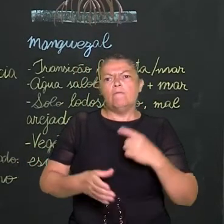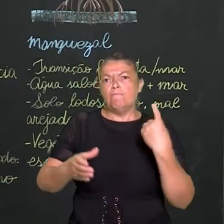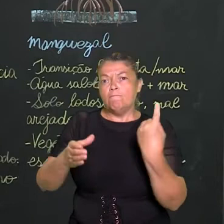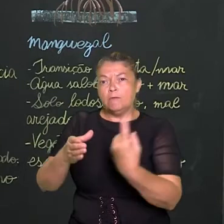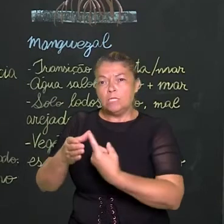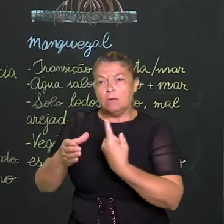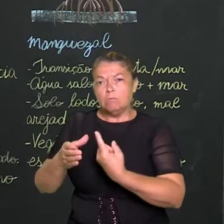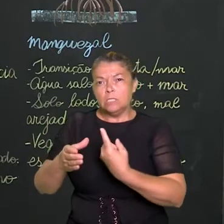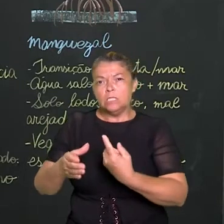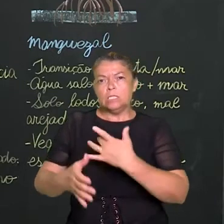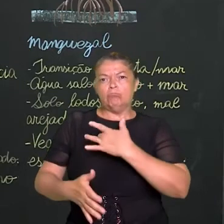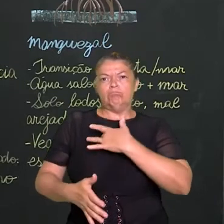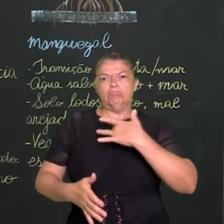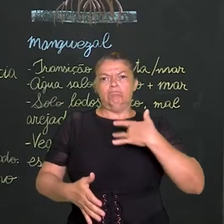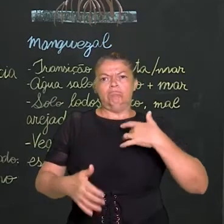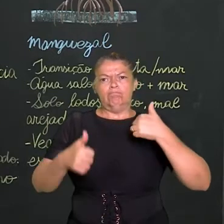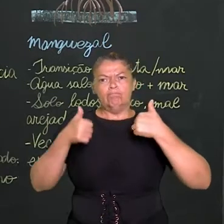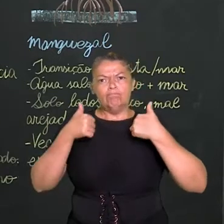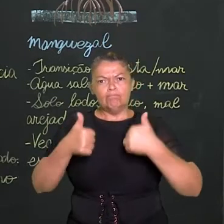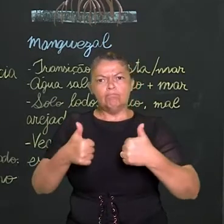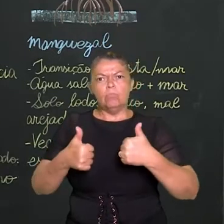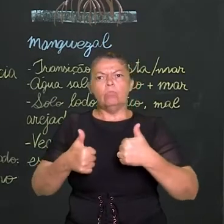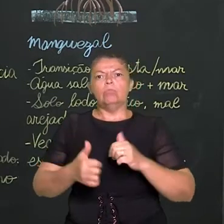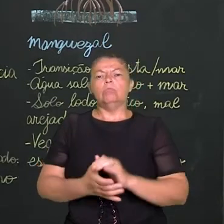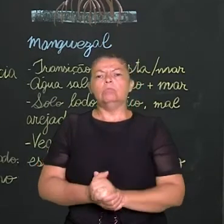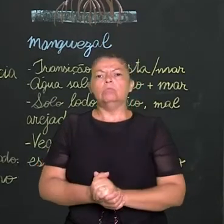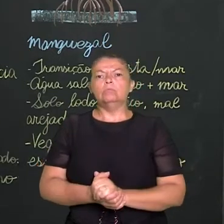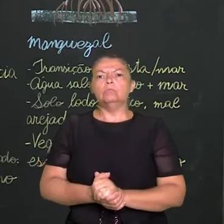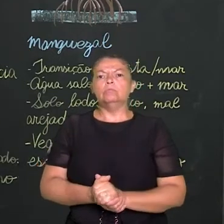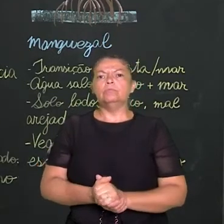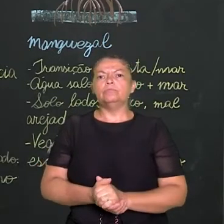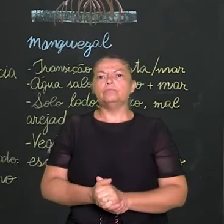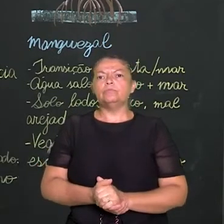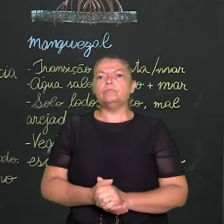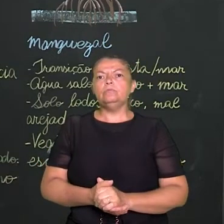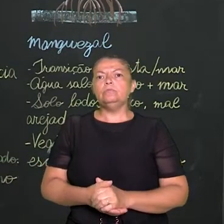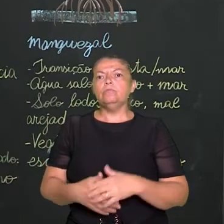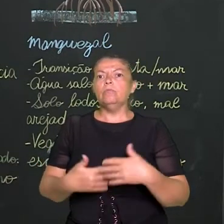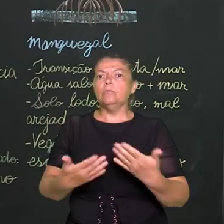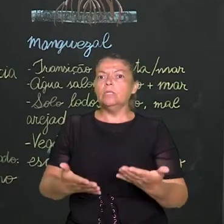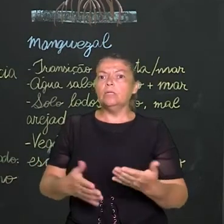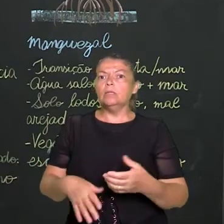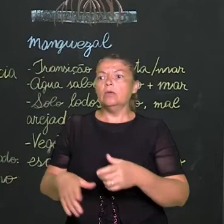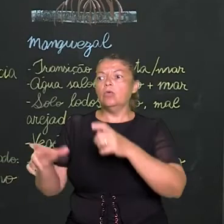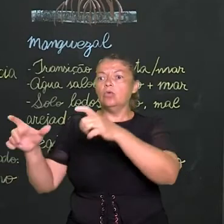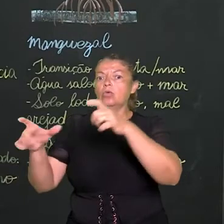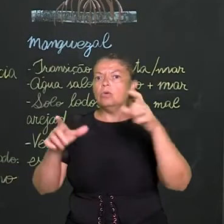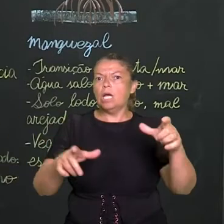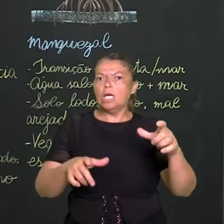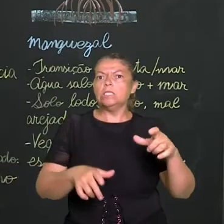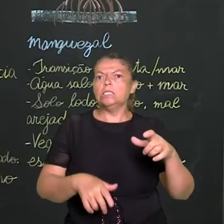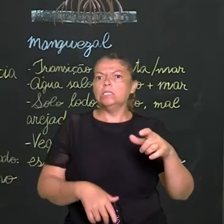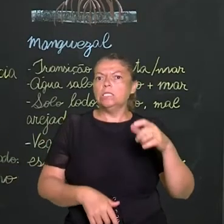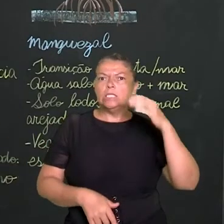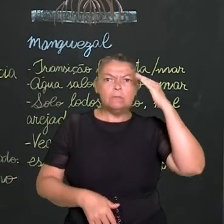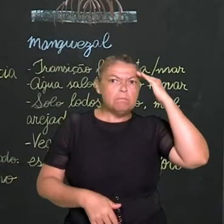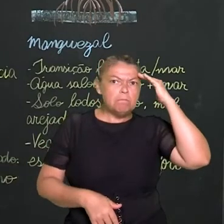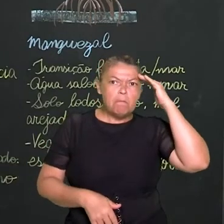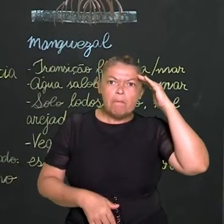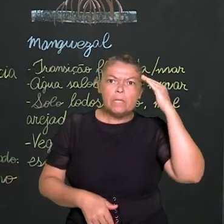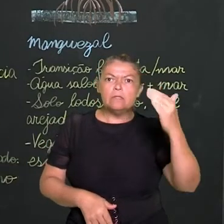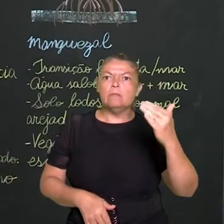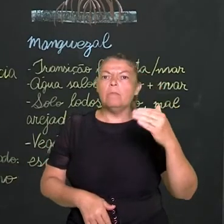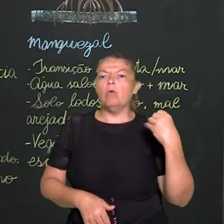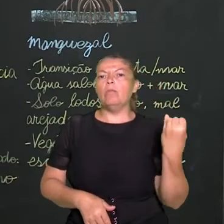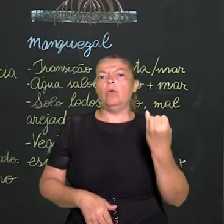por isso, sabe o acontece? É uma área que atrai um grande interesse para a agricultura e para a pecuária.